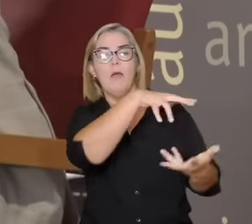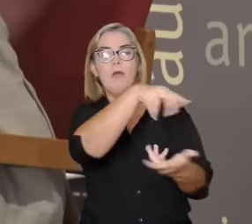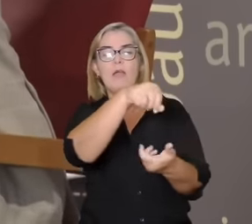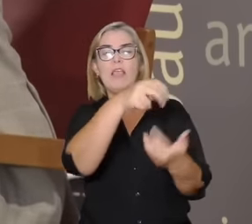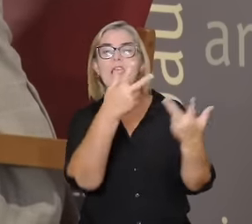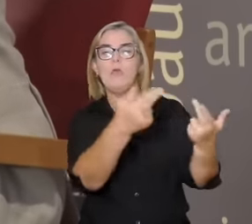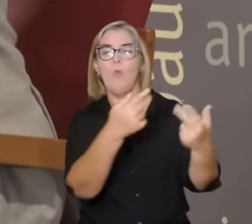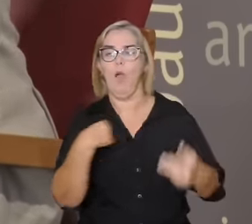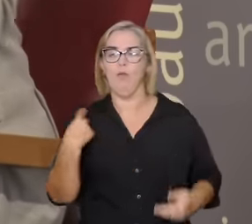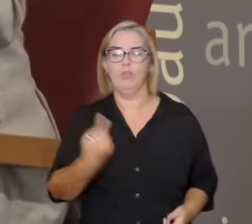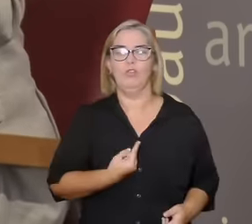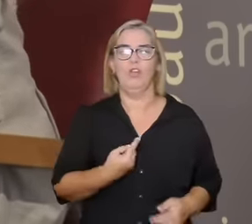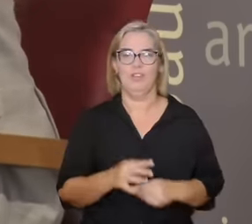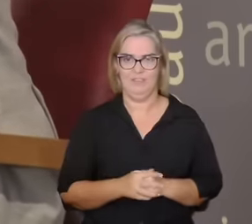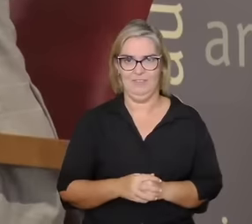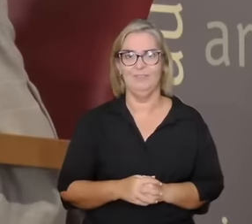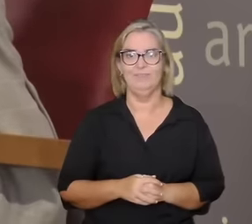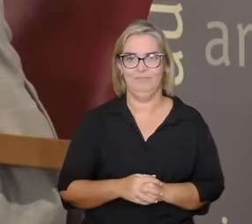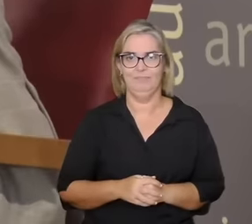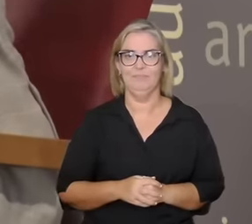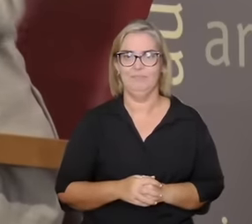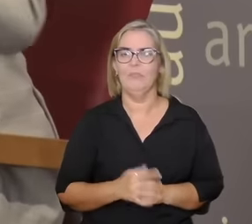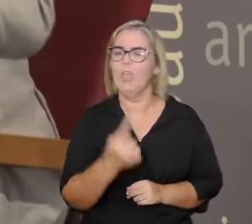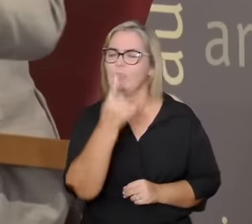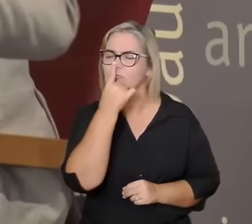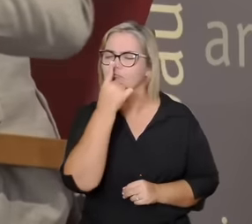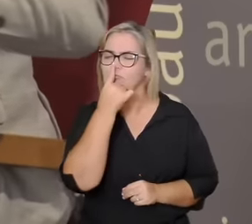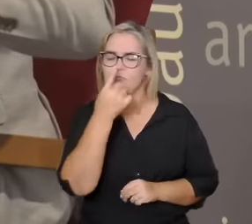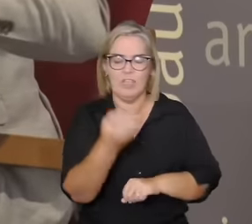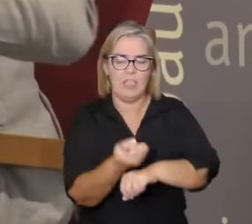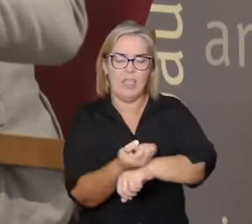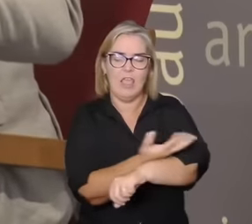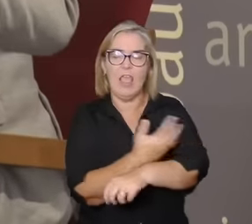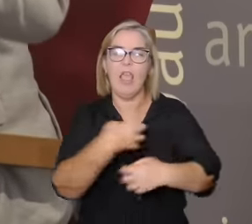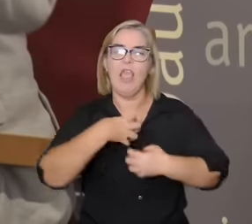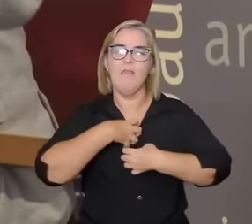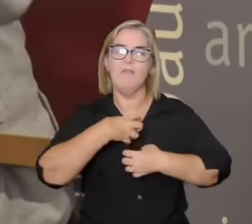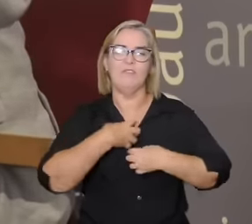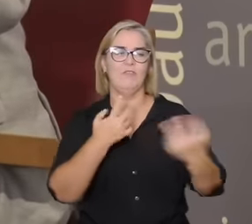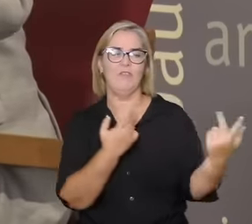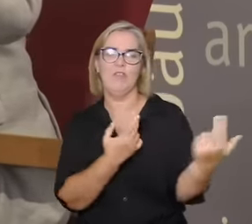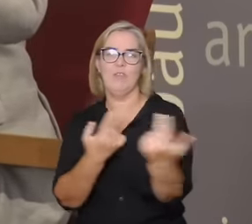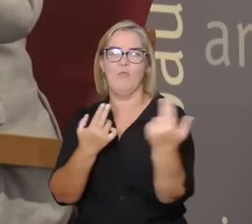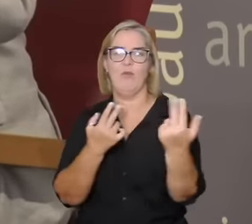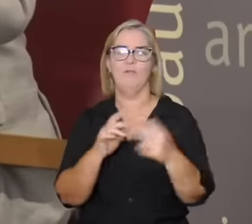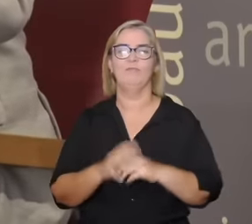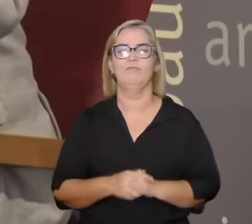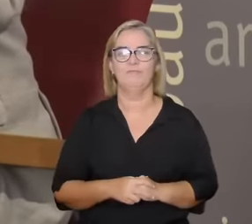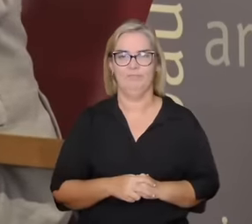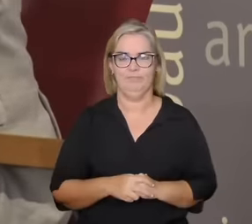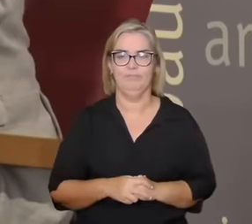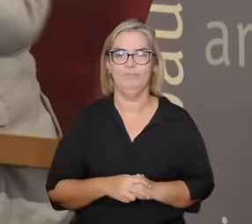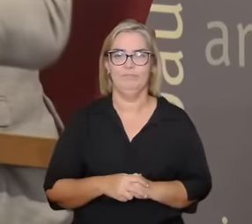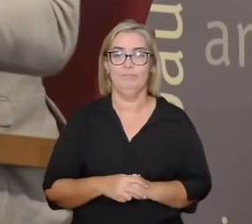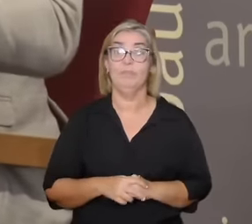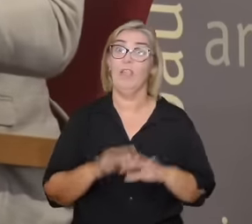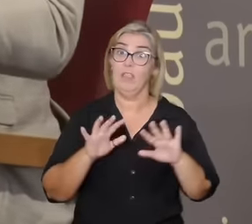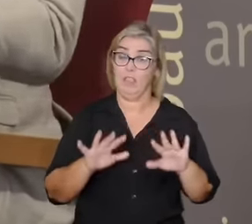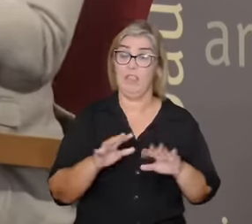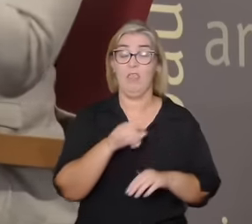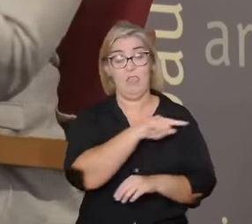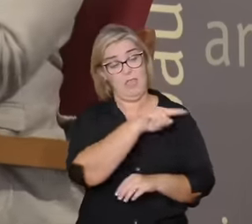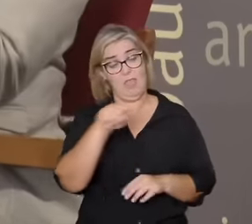certos biomas que são os biomas afetivos esses biomas afetivos que nós habitamos eles são